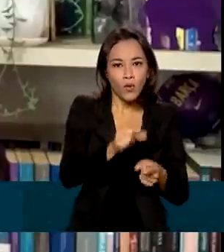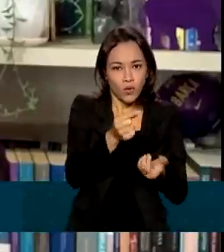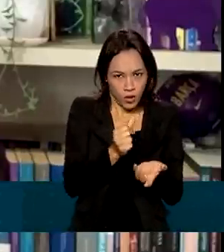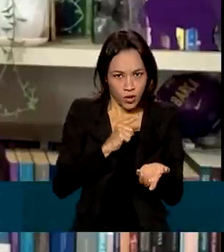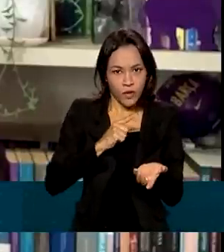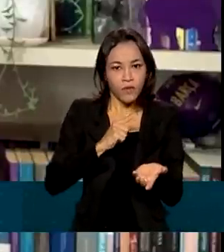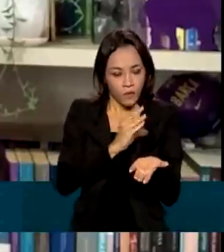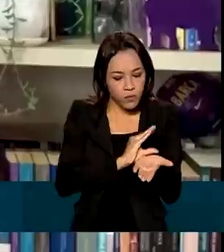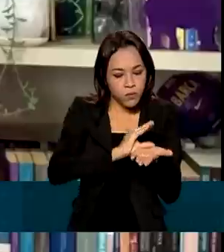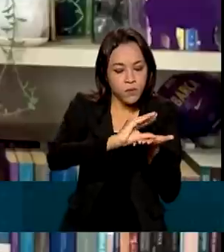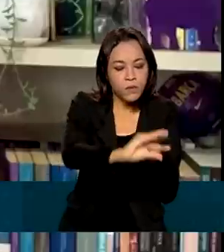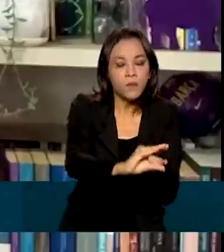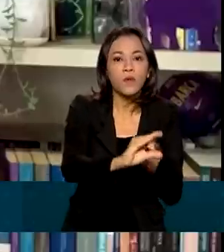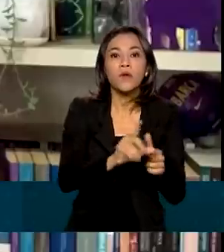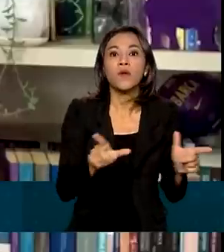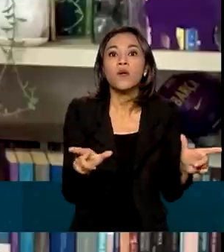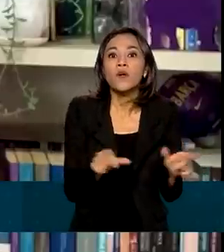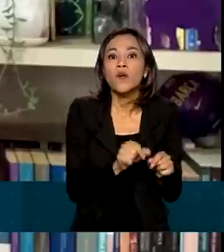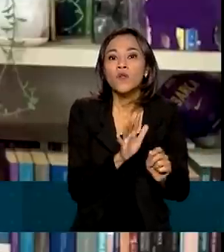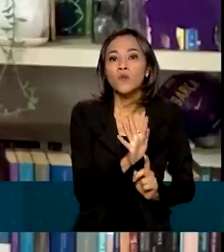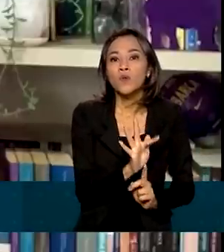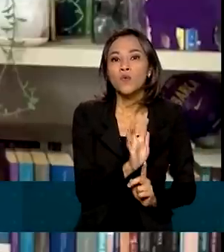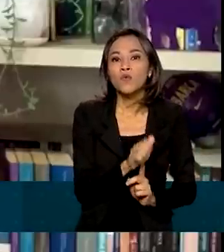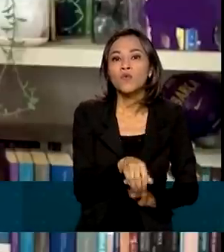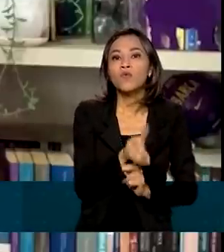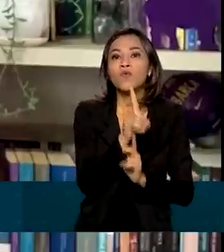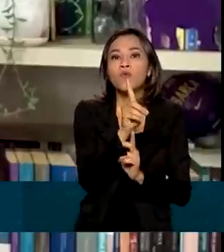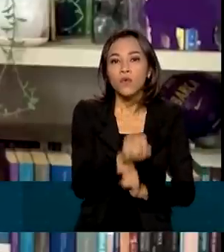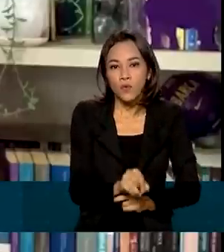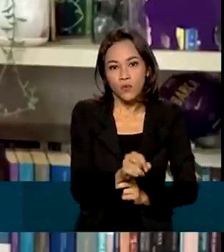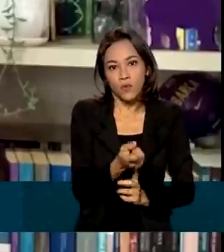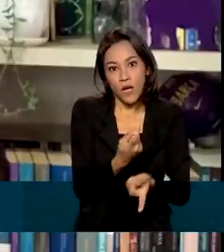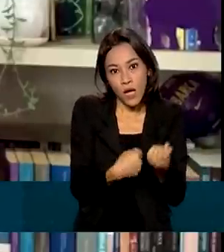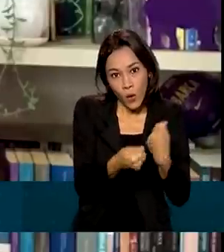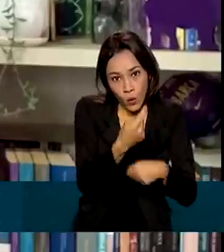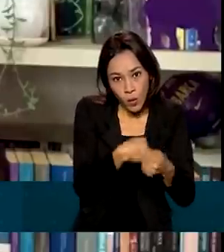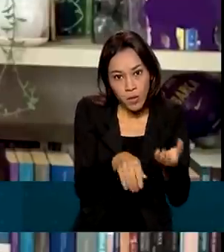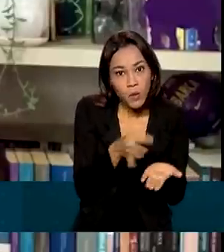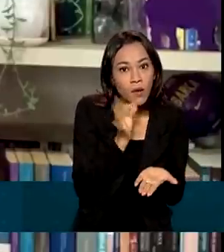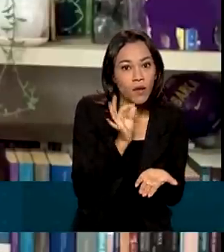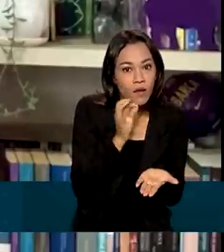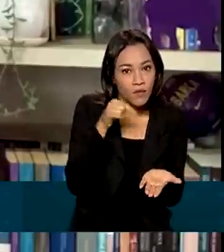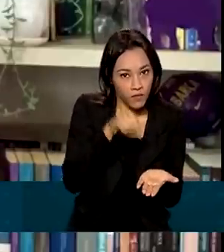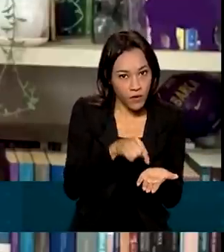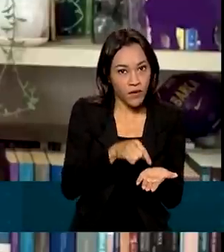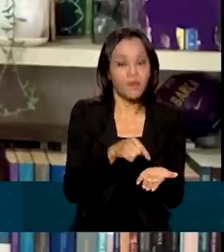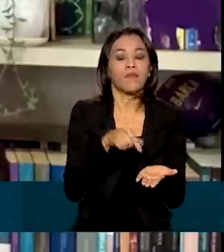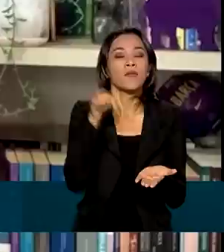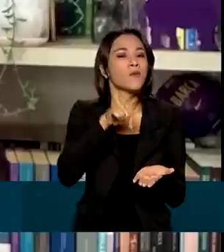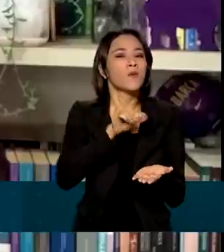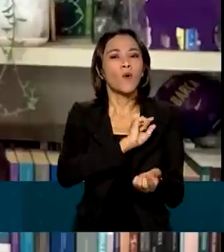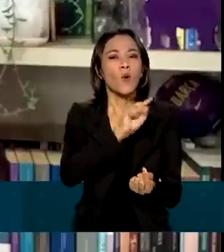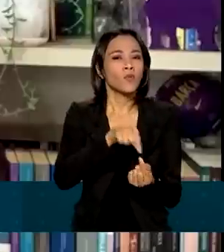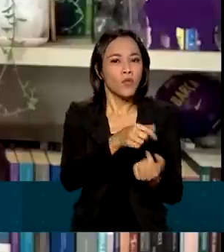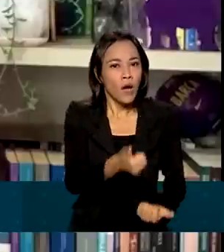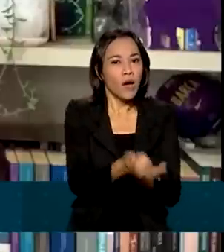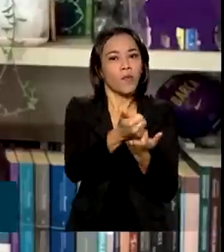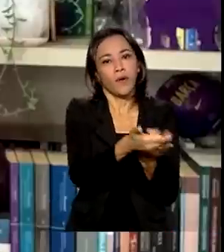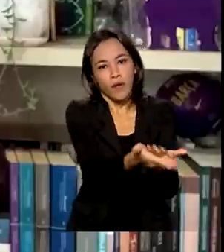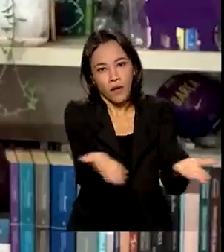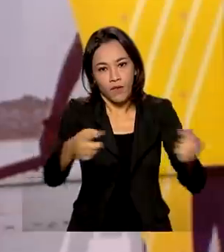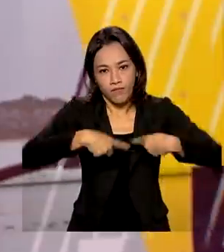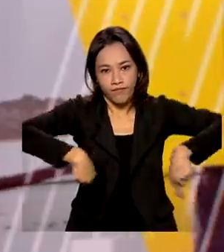recursos do Fundo de Defesa da Economia Cafeeira, o FUNCAFÉ, para socorrer os